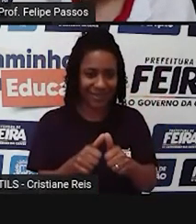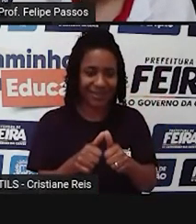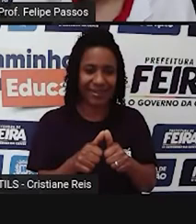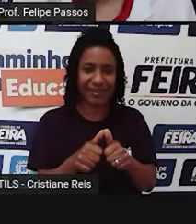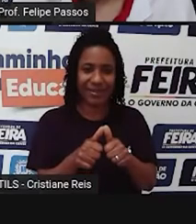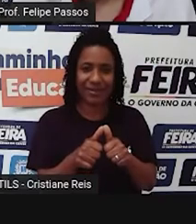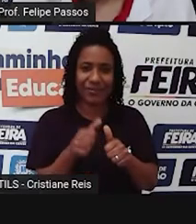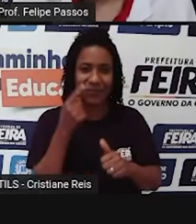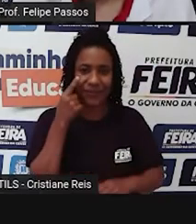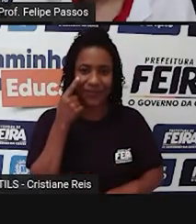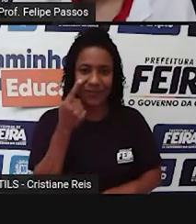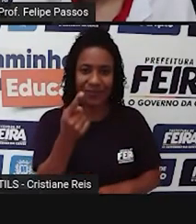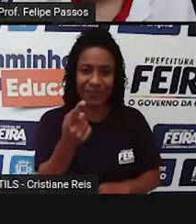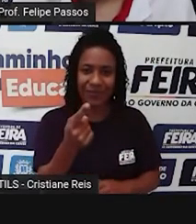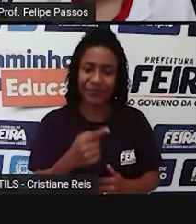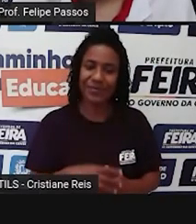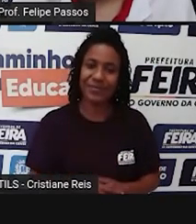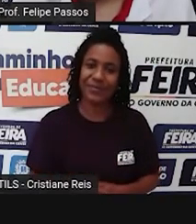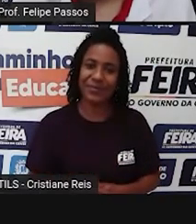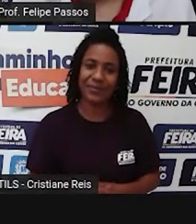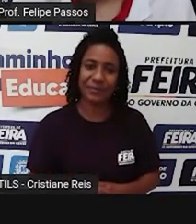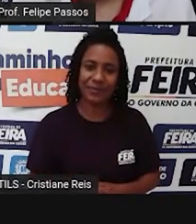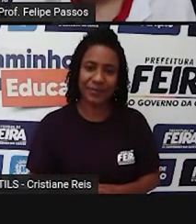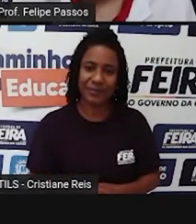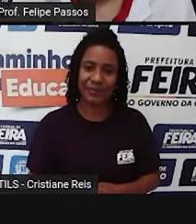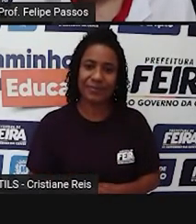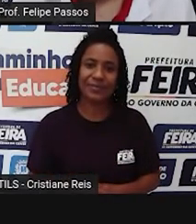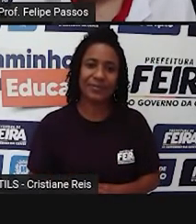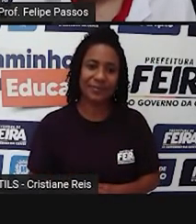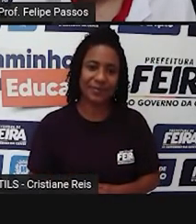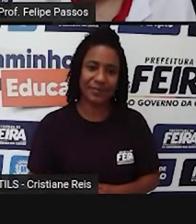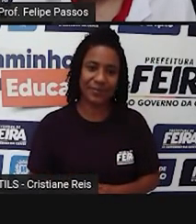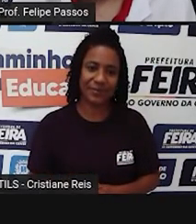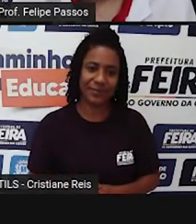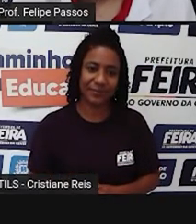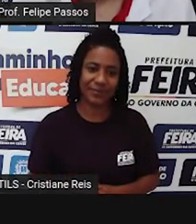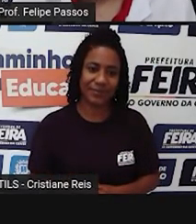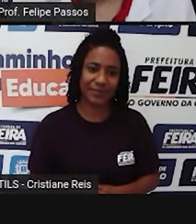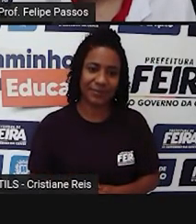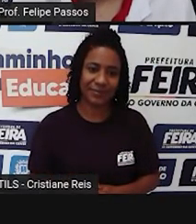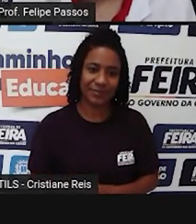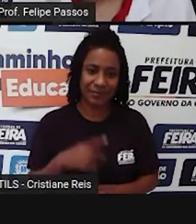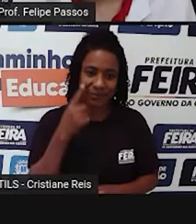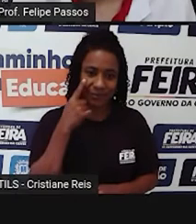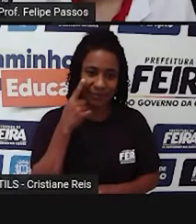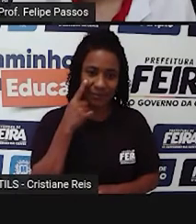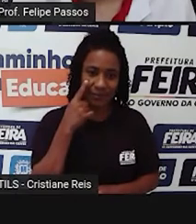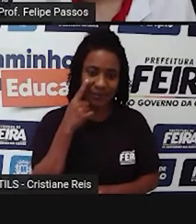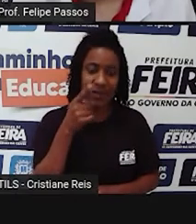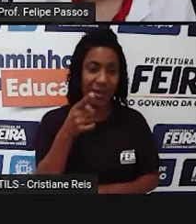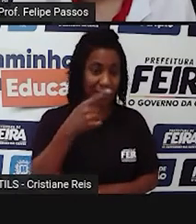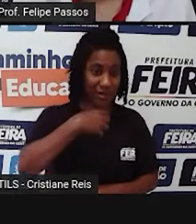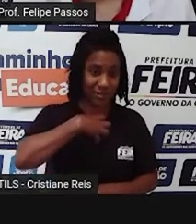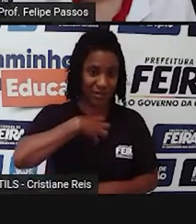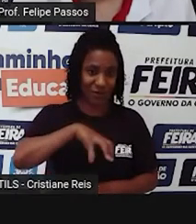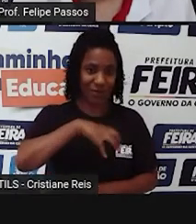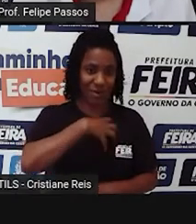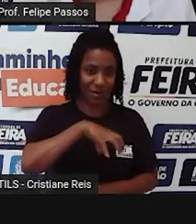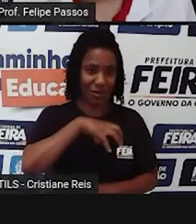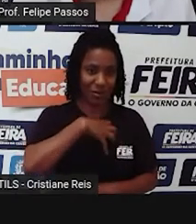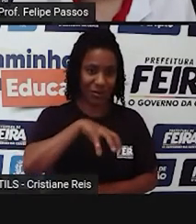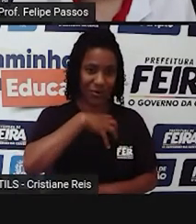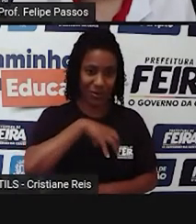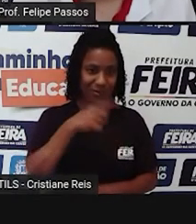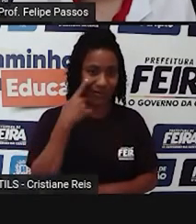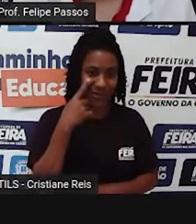Aqui a gente tem, ó, vou traçar mais ou menos o contorno da cidade de Salvador. Isso